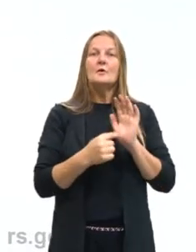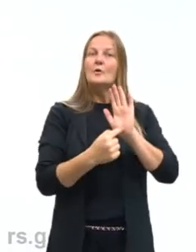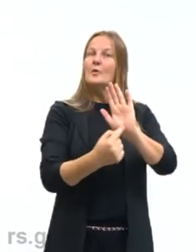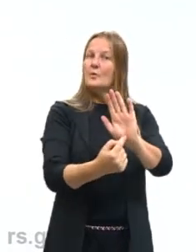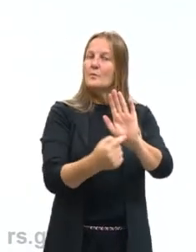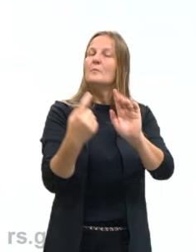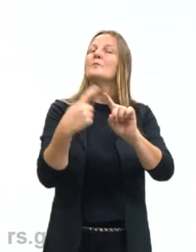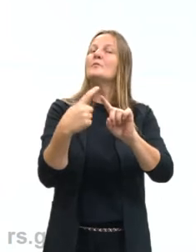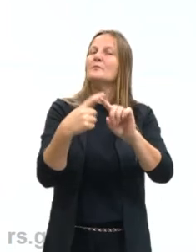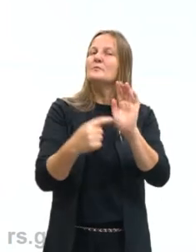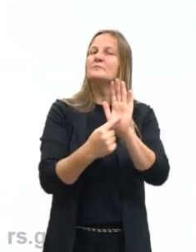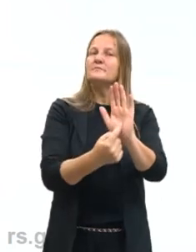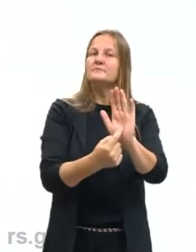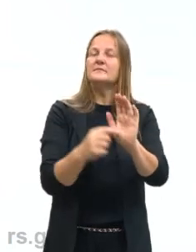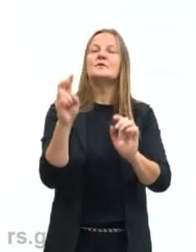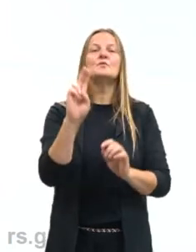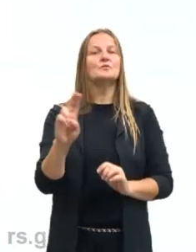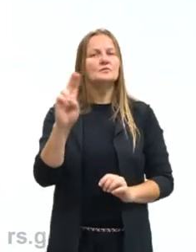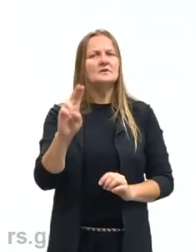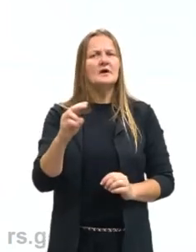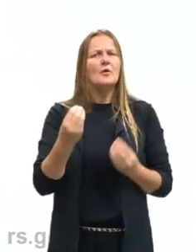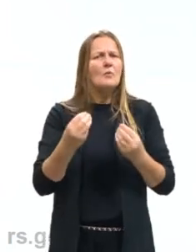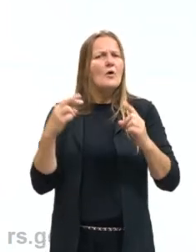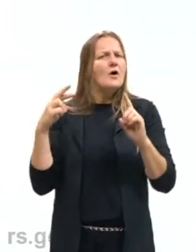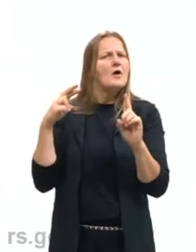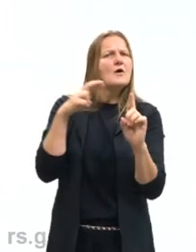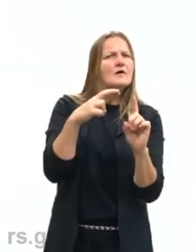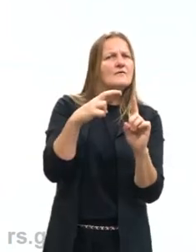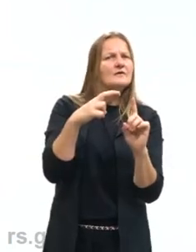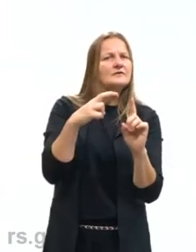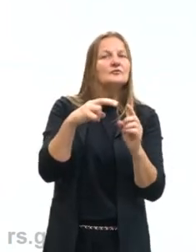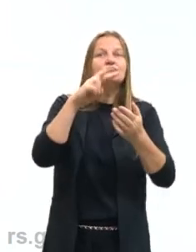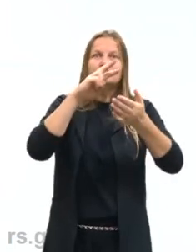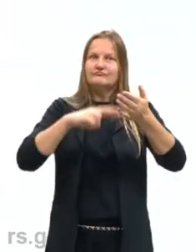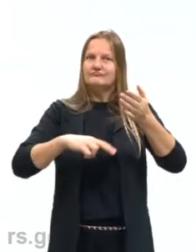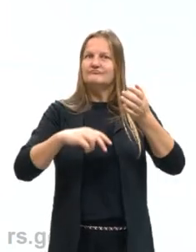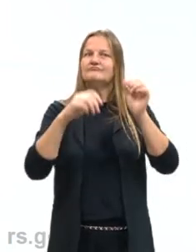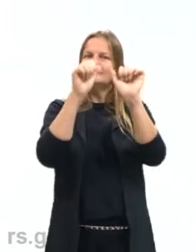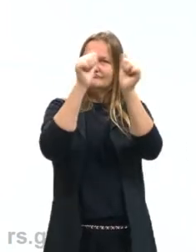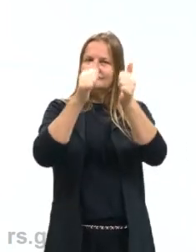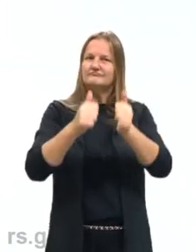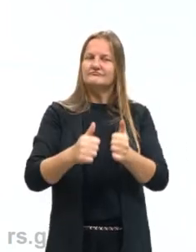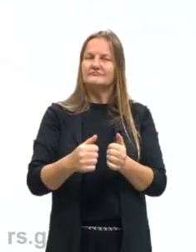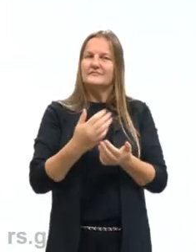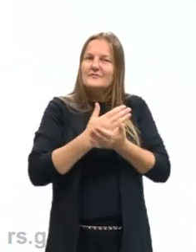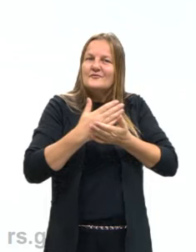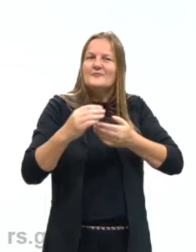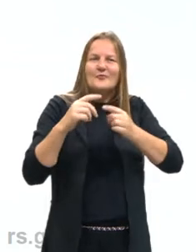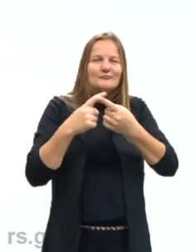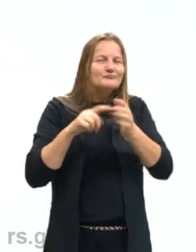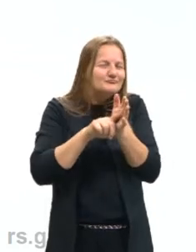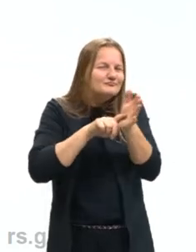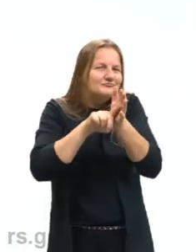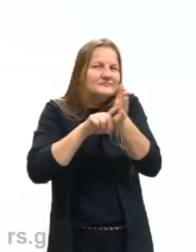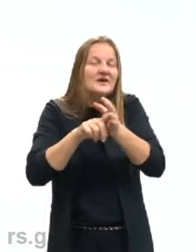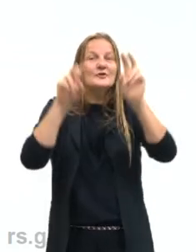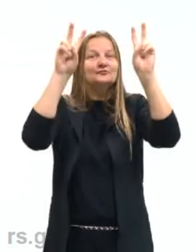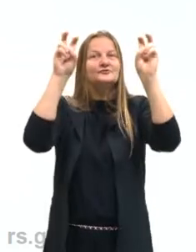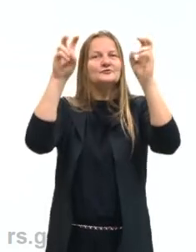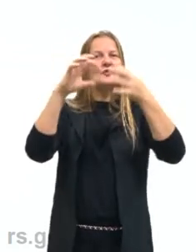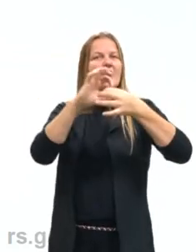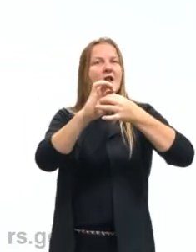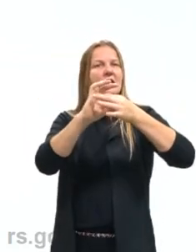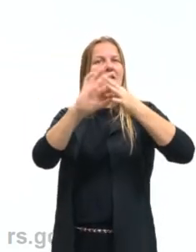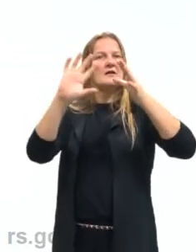justamente para que a gente possa usar ela aqui como uma referência para fazer essa leitura de imagem. Vamos lá. A gente começa pensando no título, A